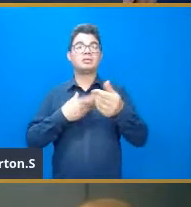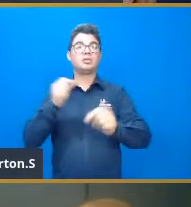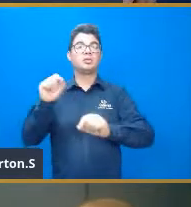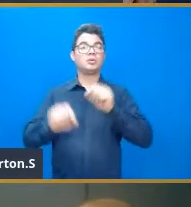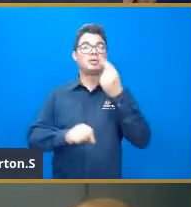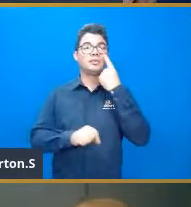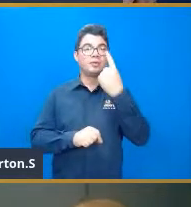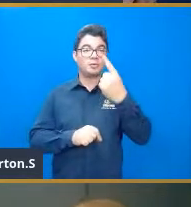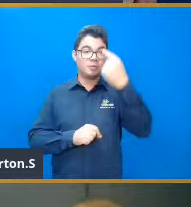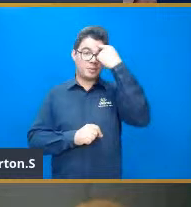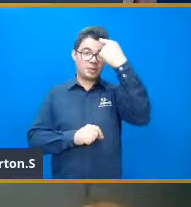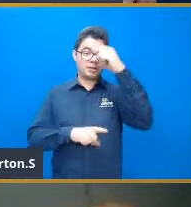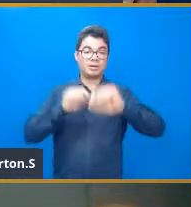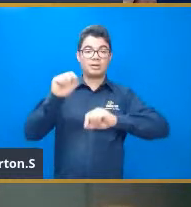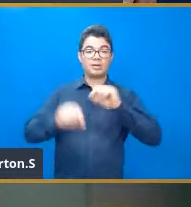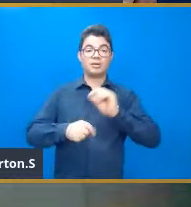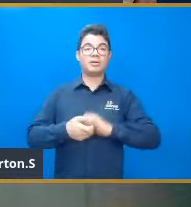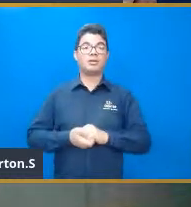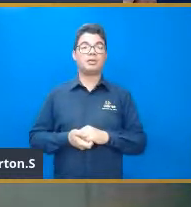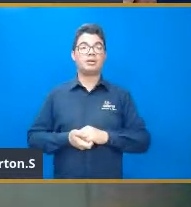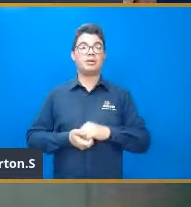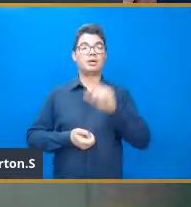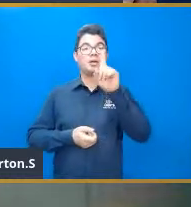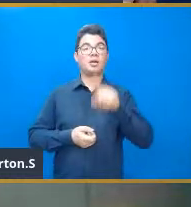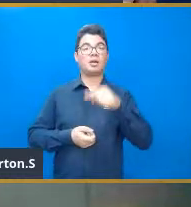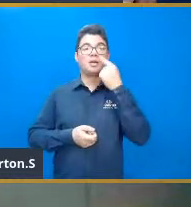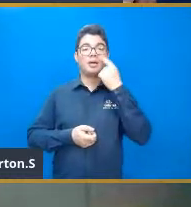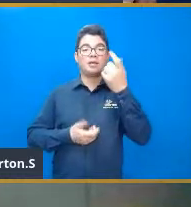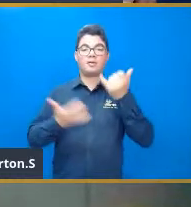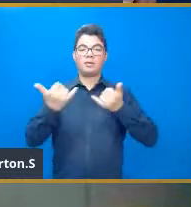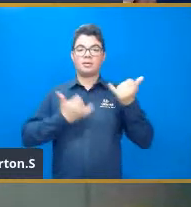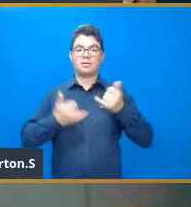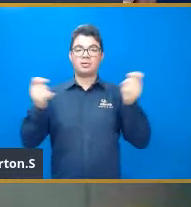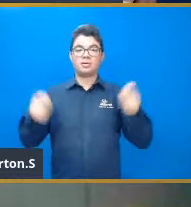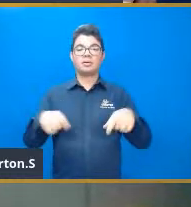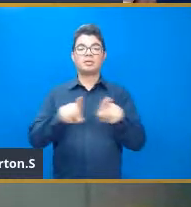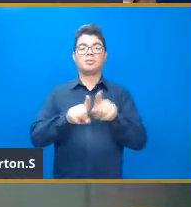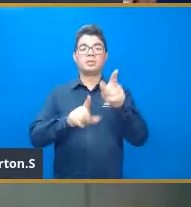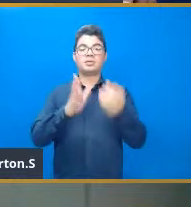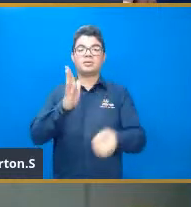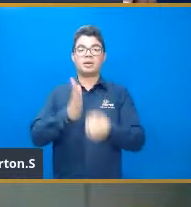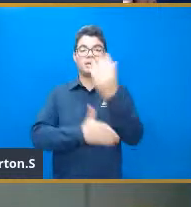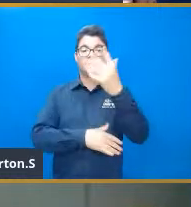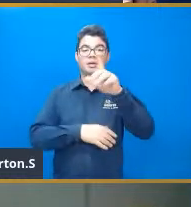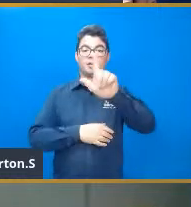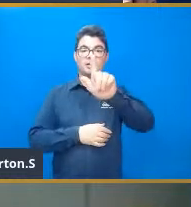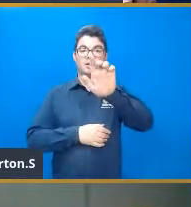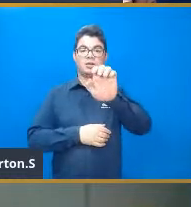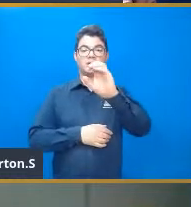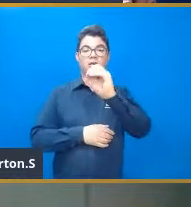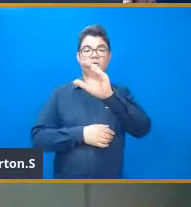nós vamos pensar, então, nessas informações, e nós vamos criar lá no GeoGebra, só lembrando, né,